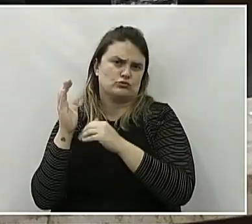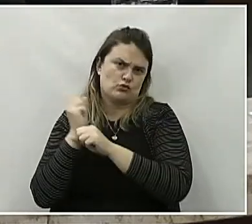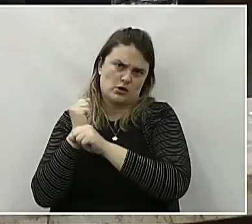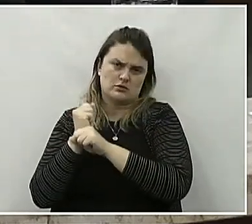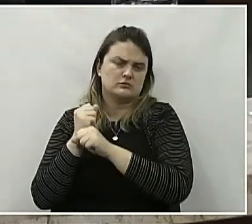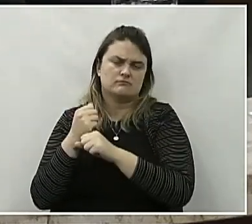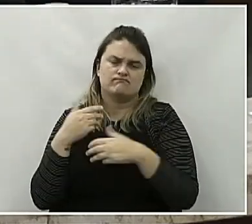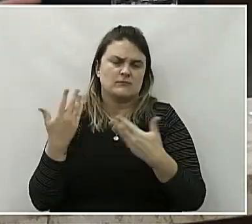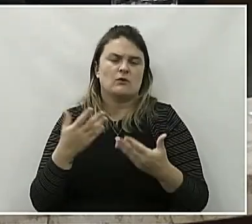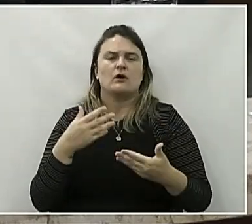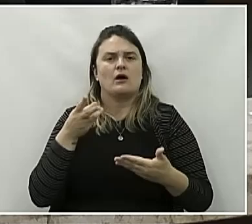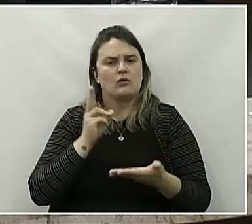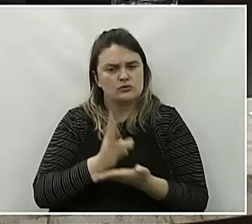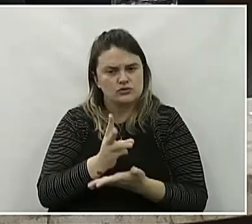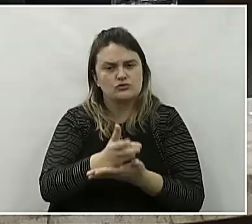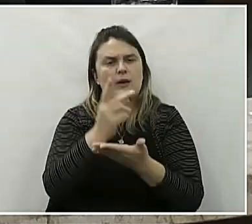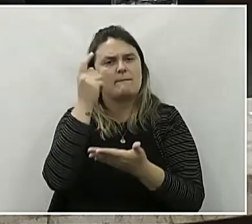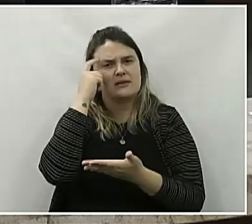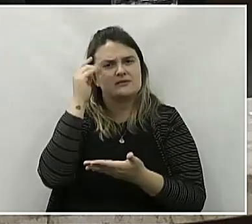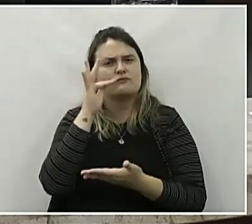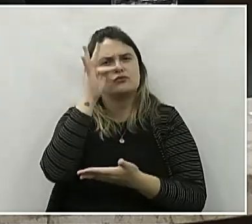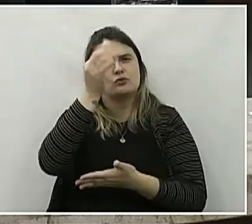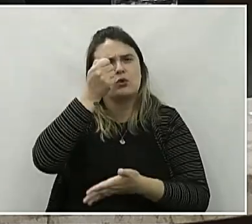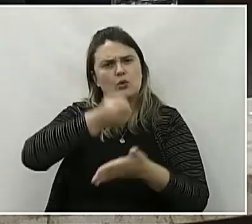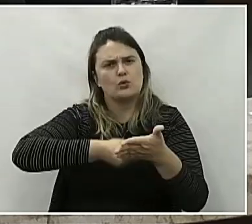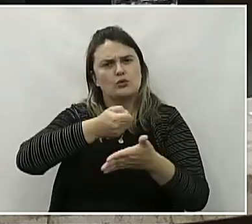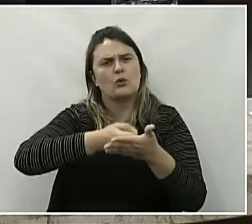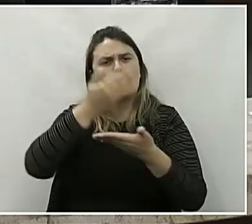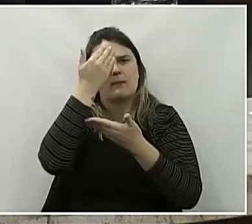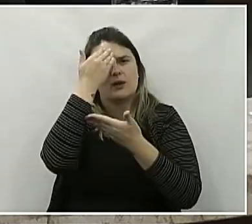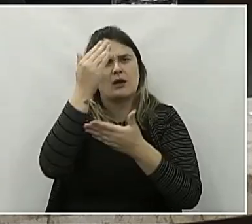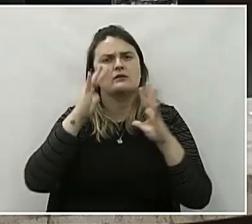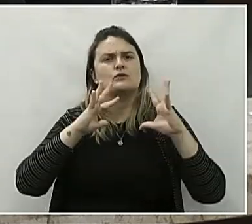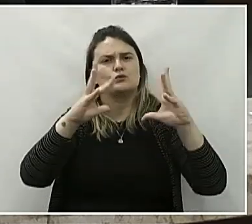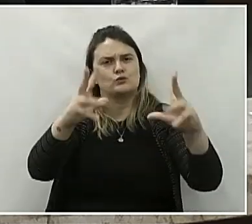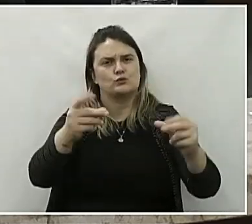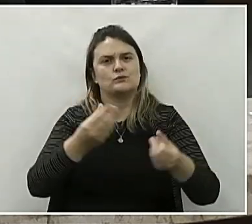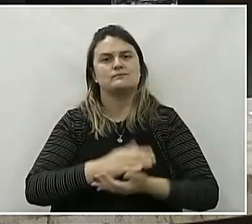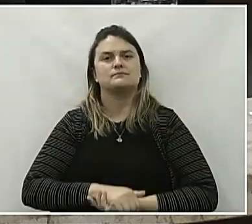Enfim, vamos em frente, vamos à luta e muito obrigada a todas e todos.